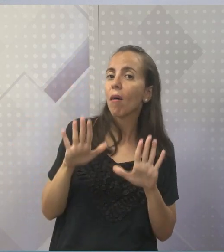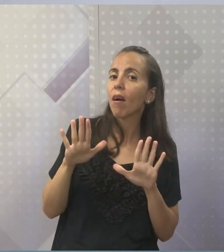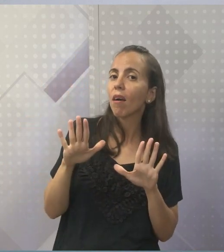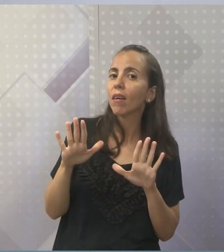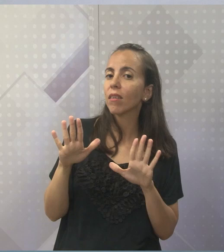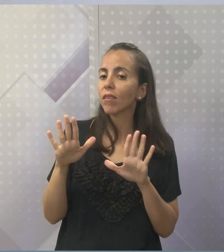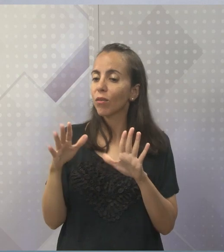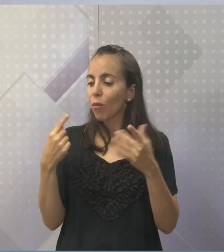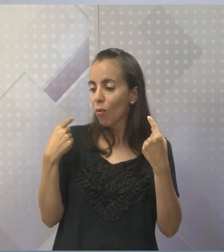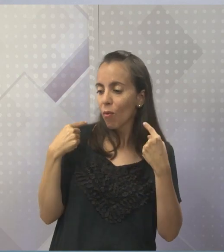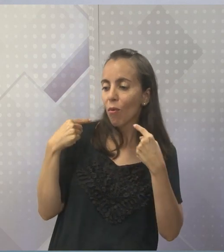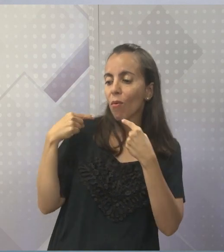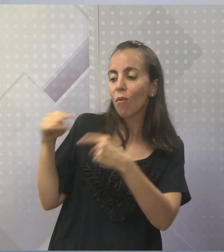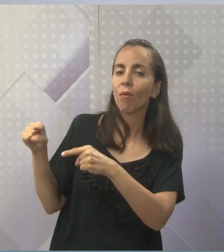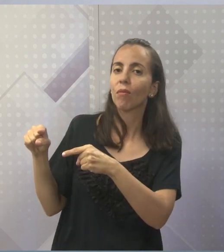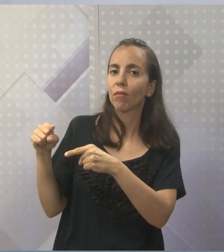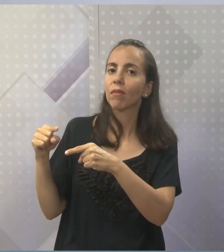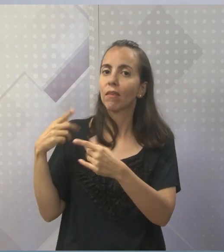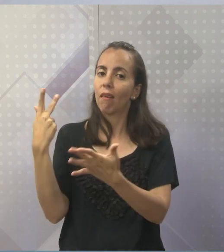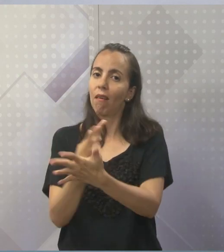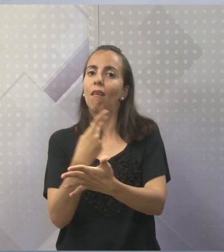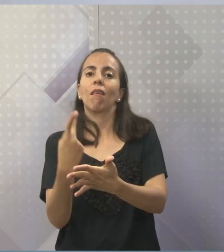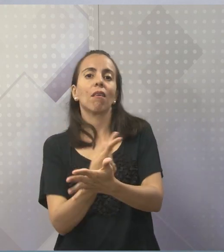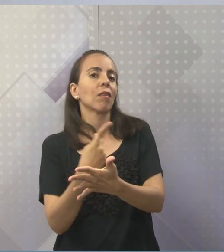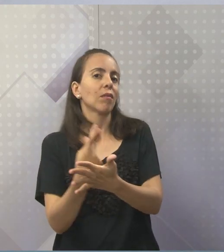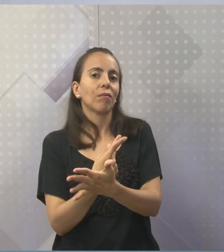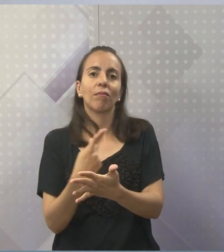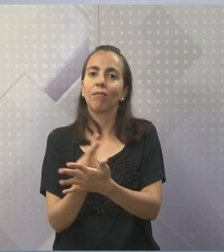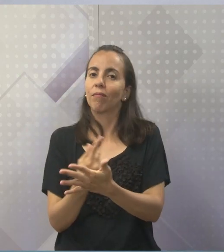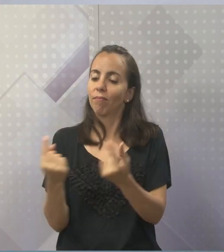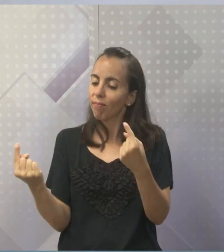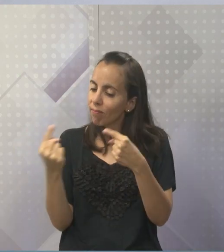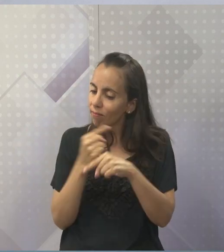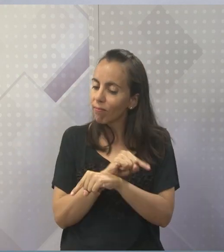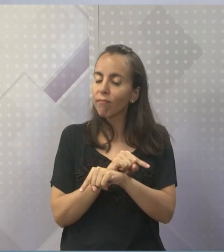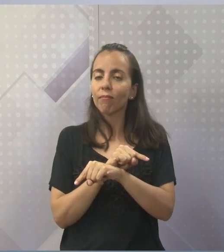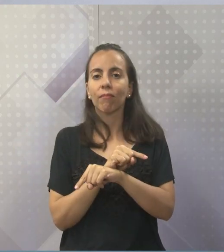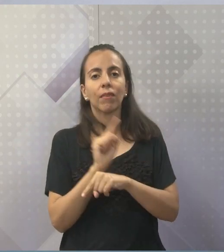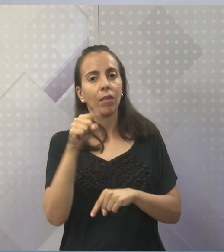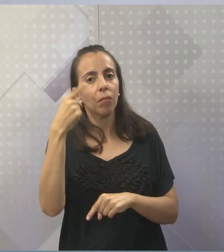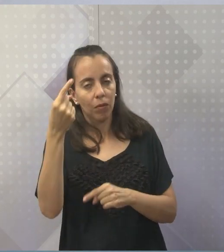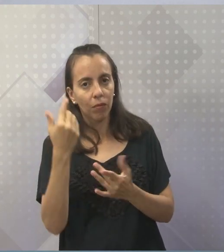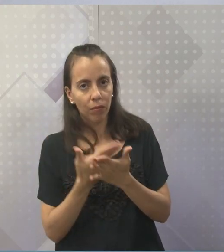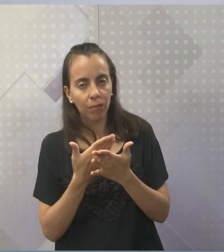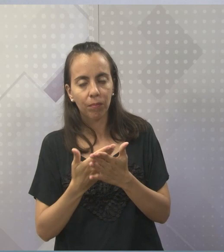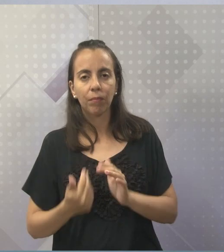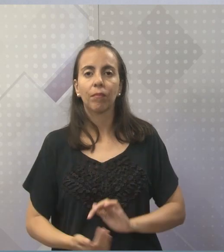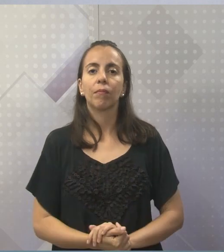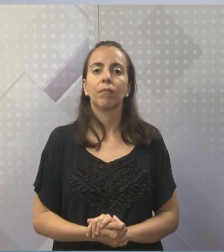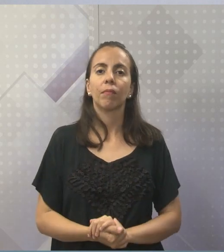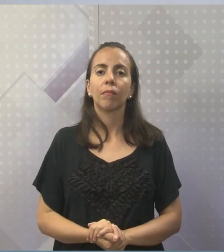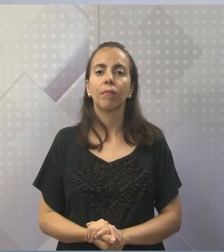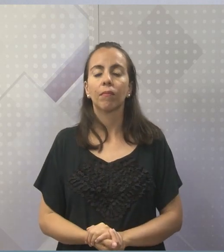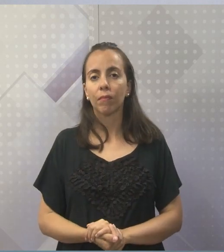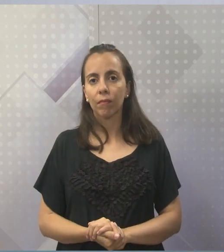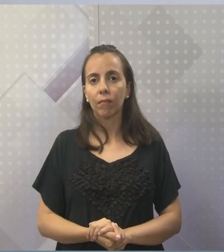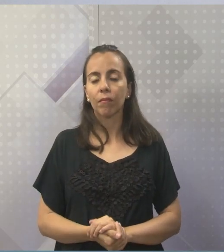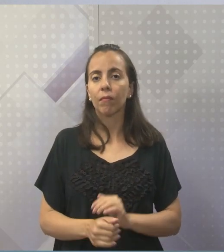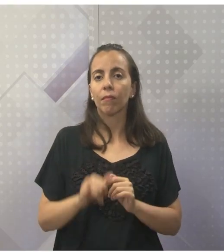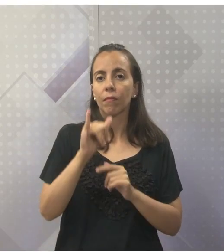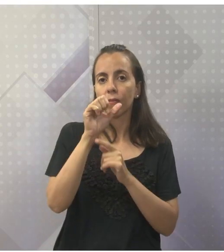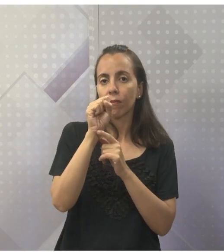coisas contrárias ao que é ensinado, certo? A gente vai ver isso mais na frente. Então, lá no islam, vamos lá. O